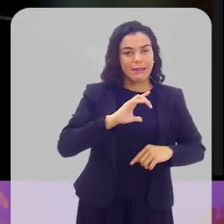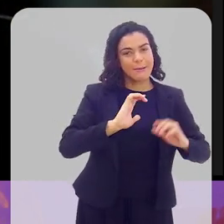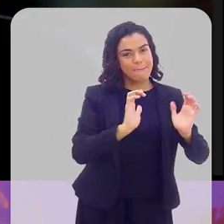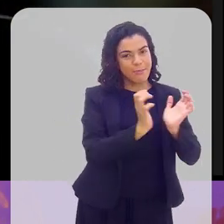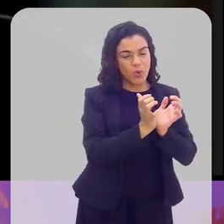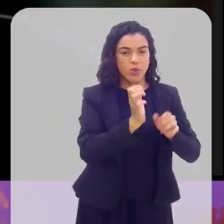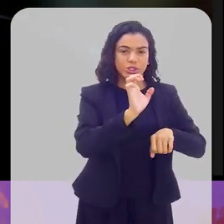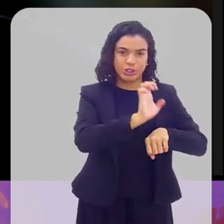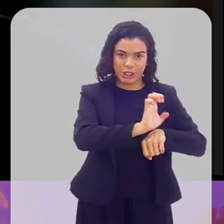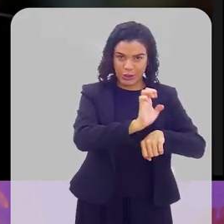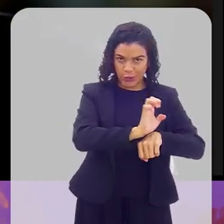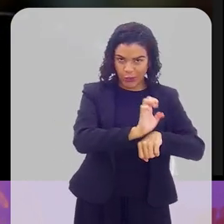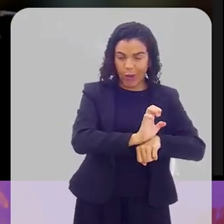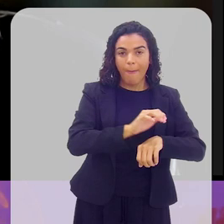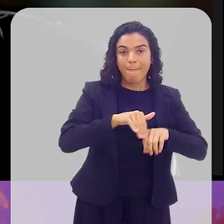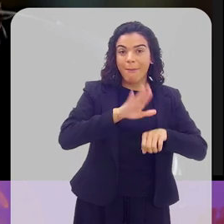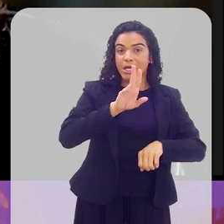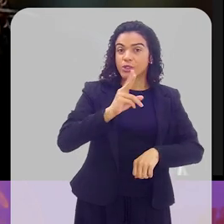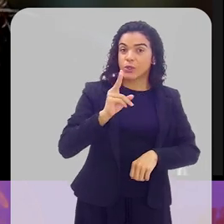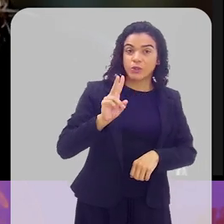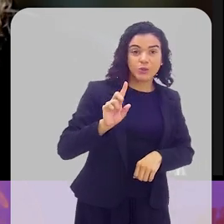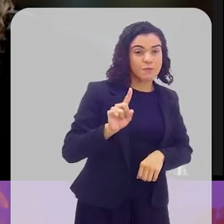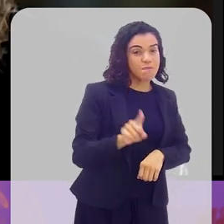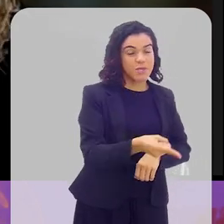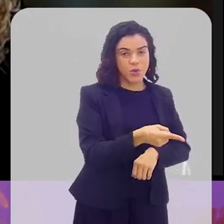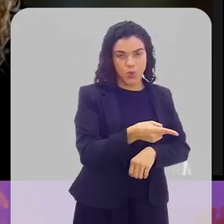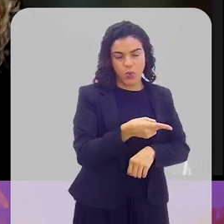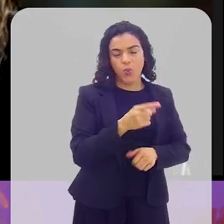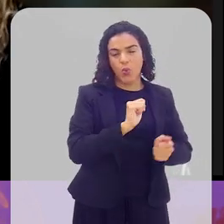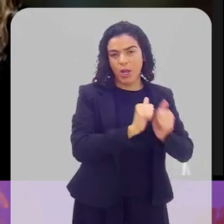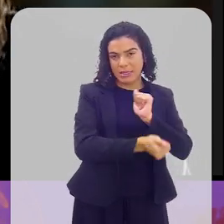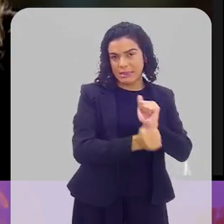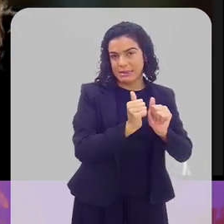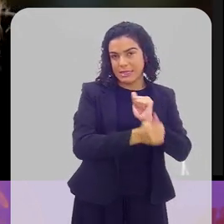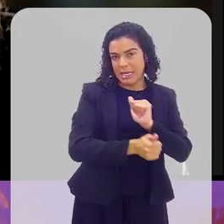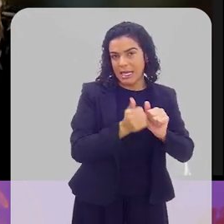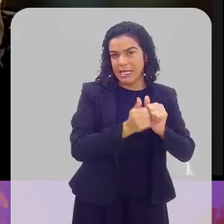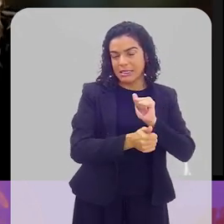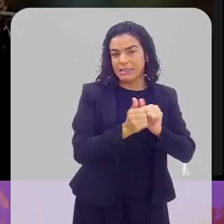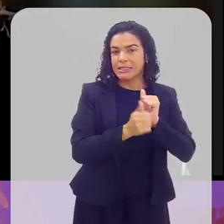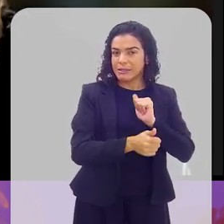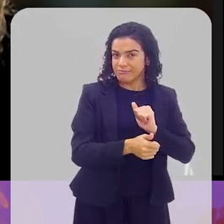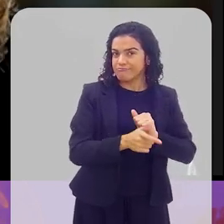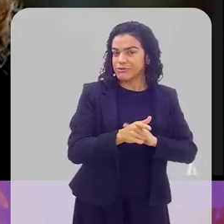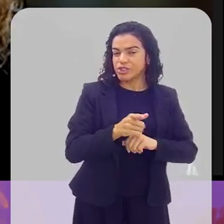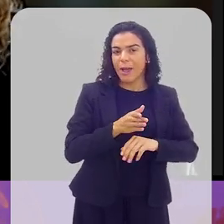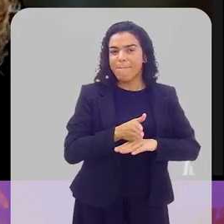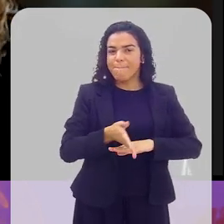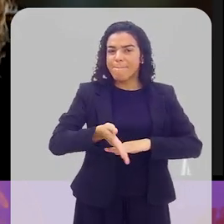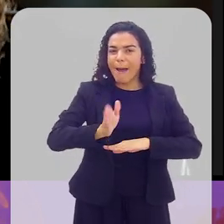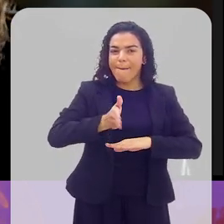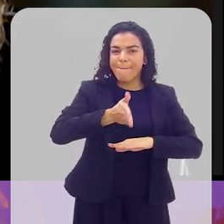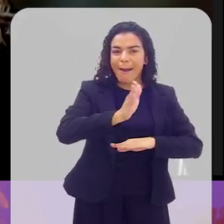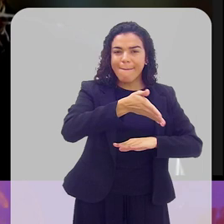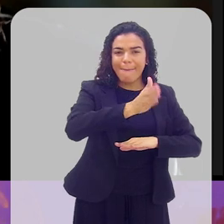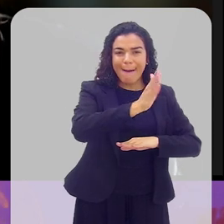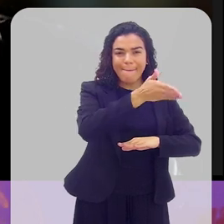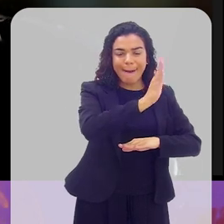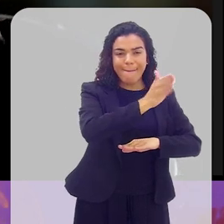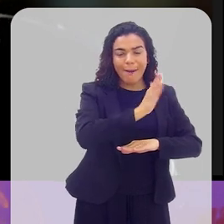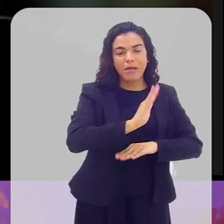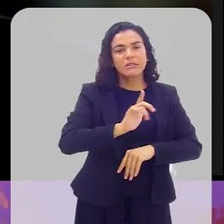de nível estadual que a gente já tem mais de 2.800 atletas que estão rodando esse nosso circuito durante o ano,